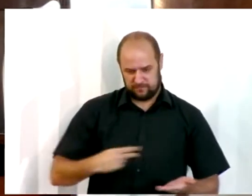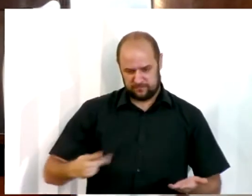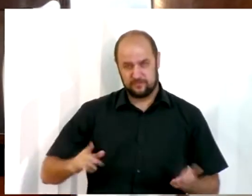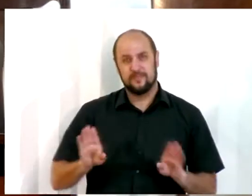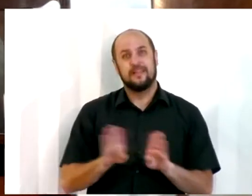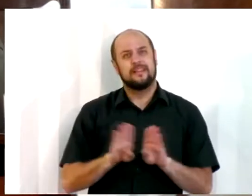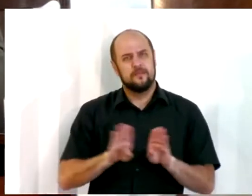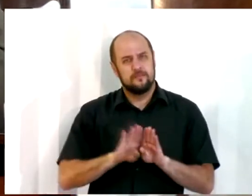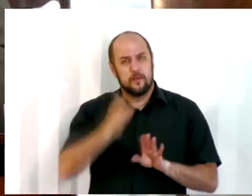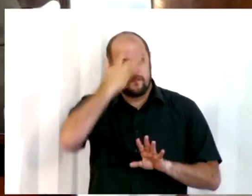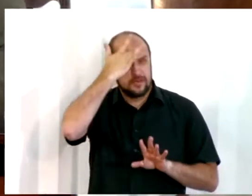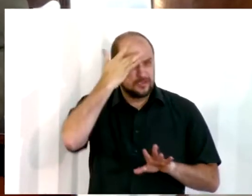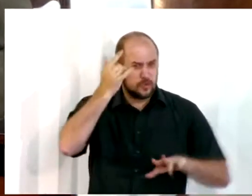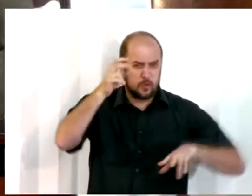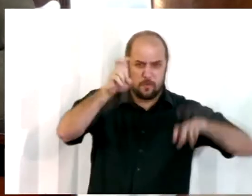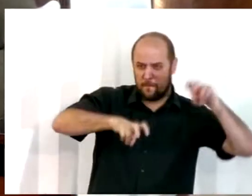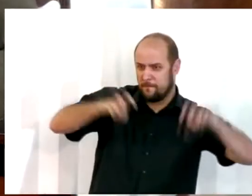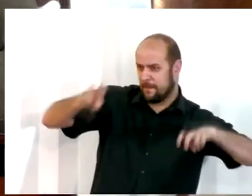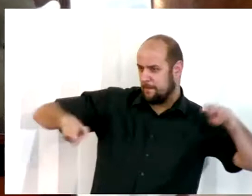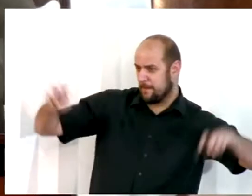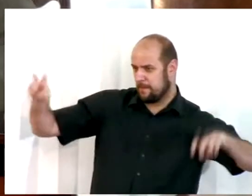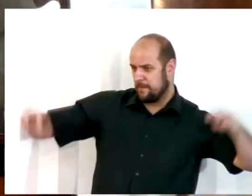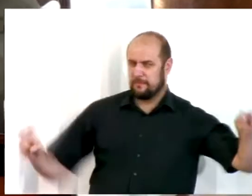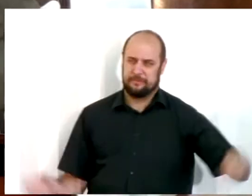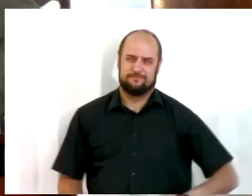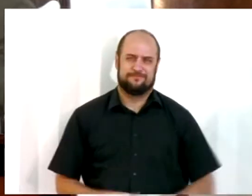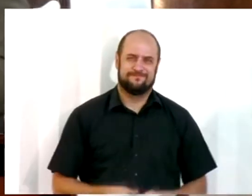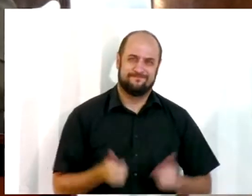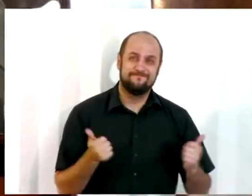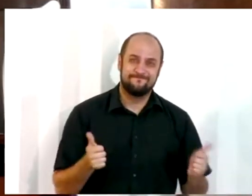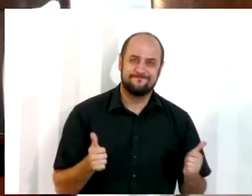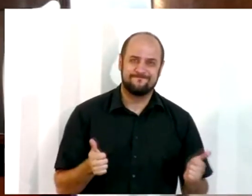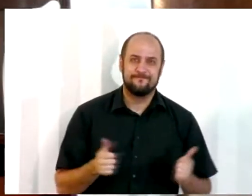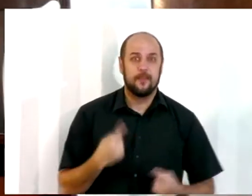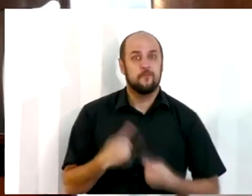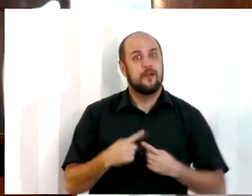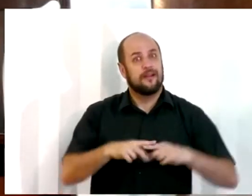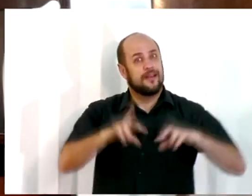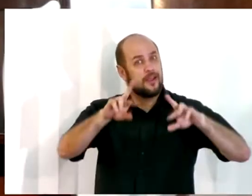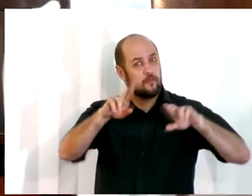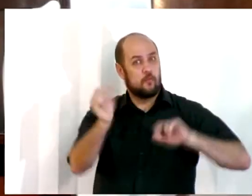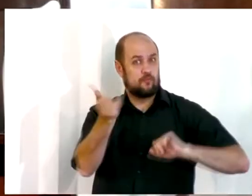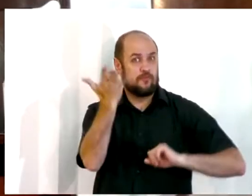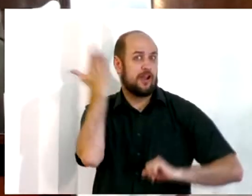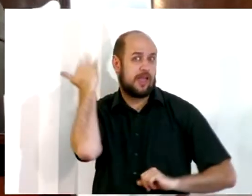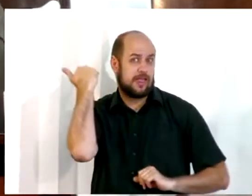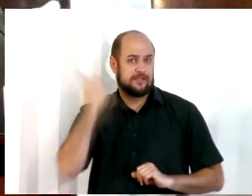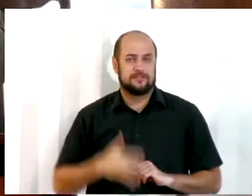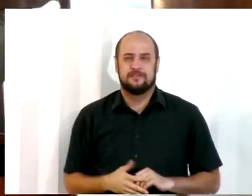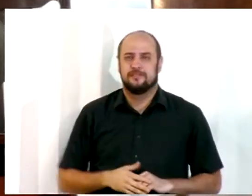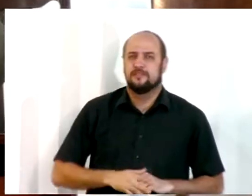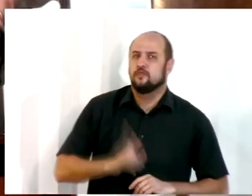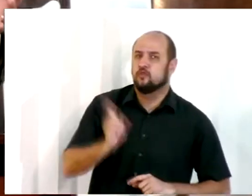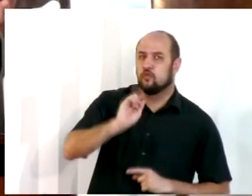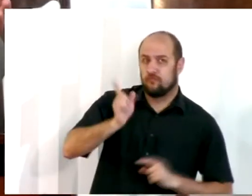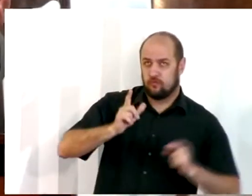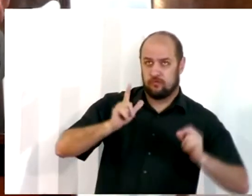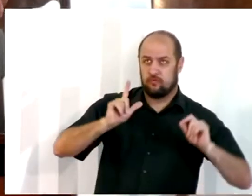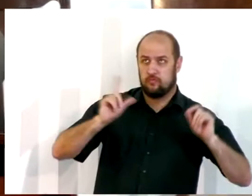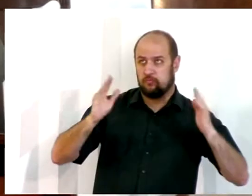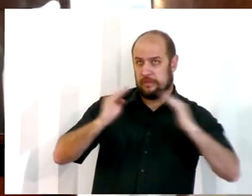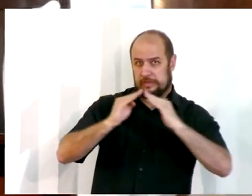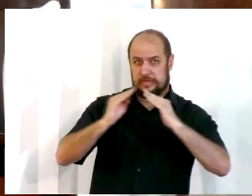de algumas pessoas sentadas na igreja. Porque é isso que aconteceu naquele dia. Não dentro de um templo, mas em uma praça.